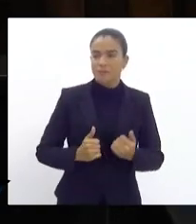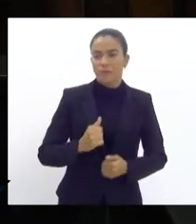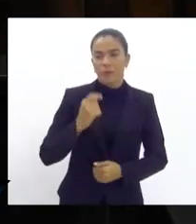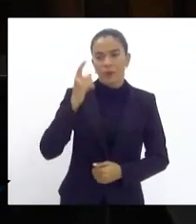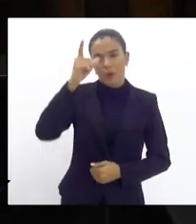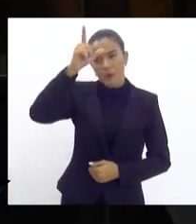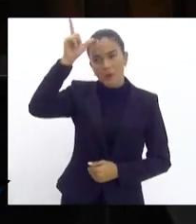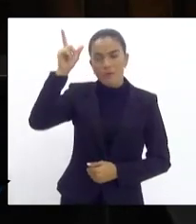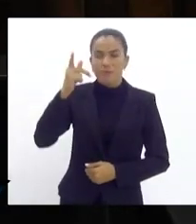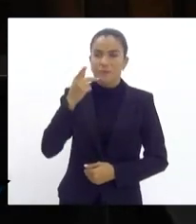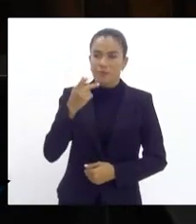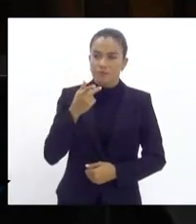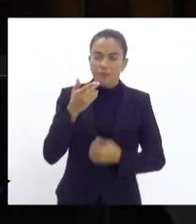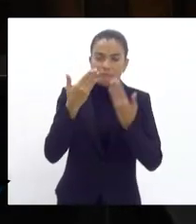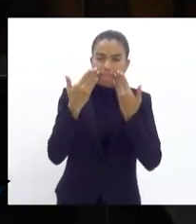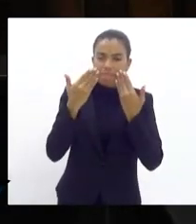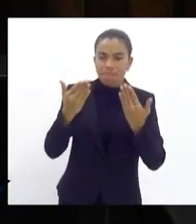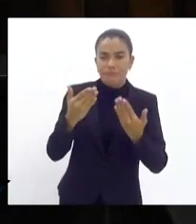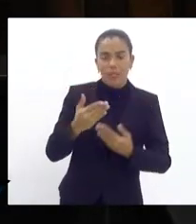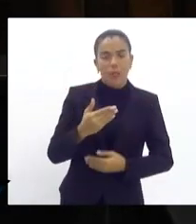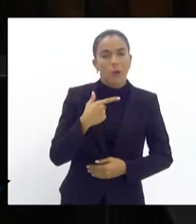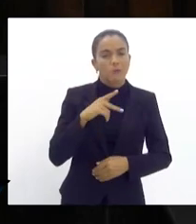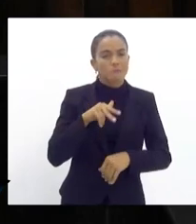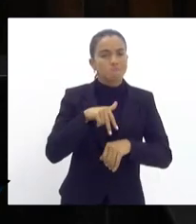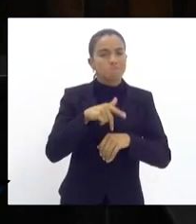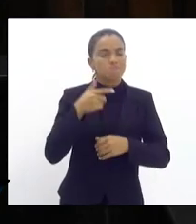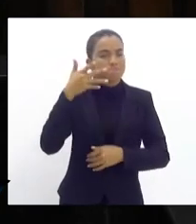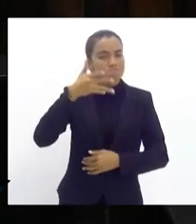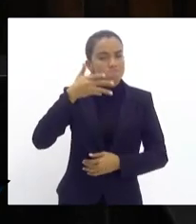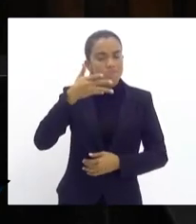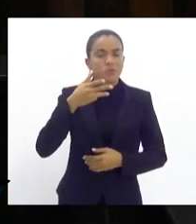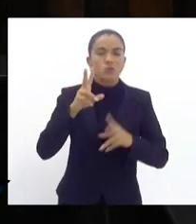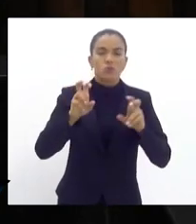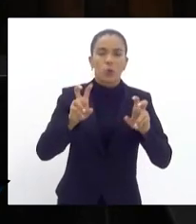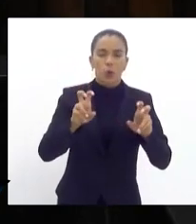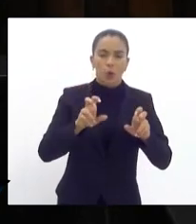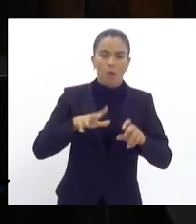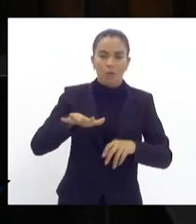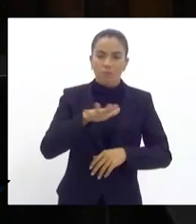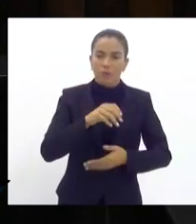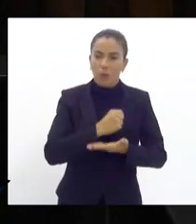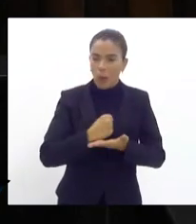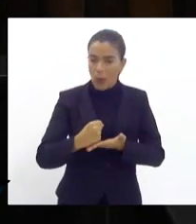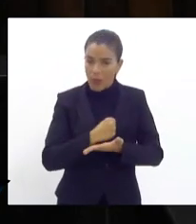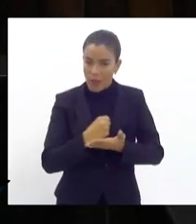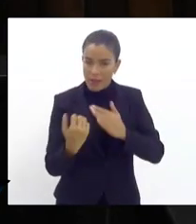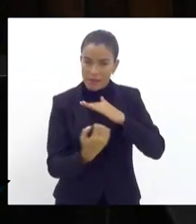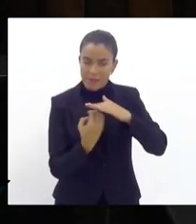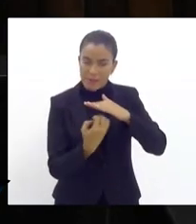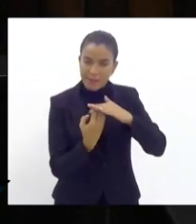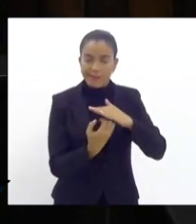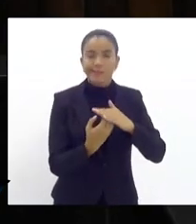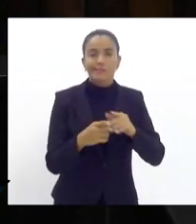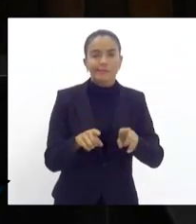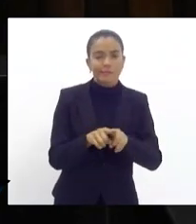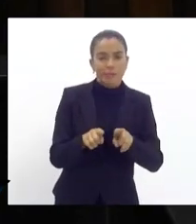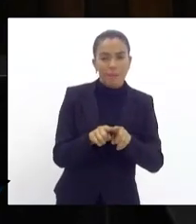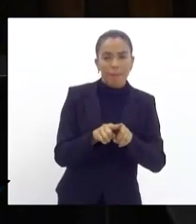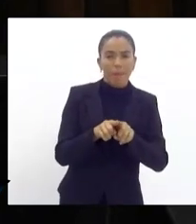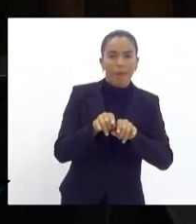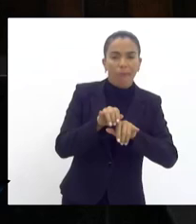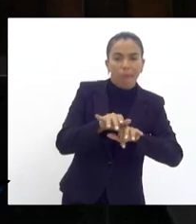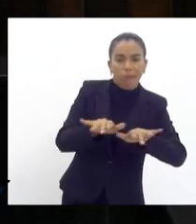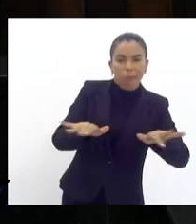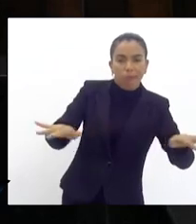estar expressando aqui a nossa posição no que tange a questão tanto das concessionárias como a questão também da poluição